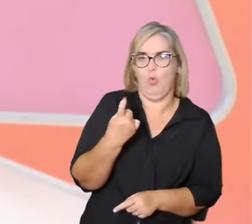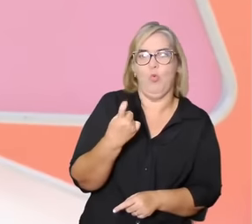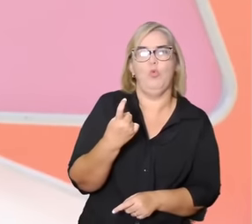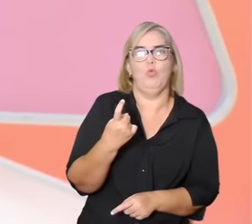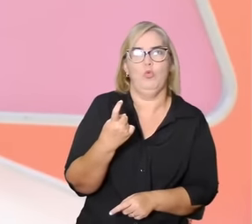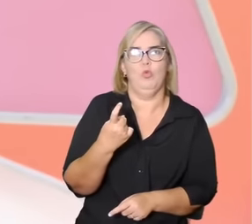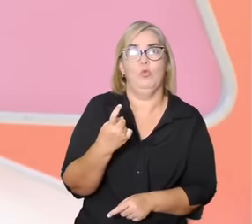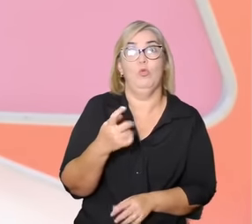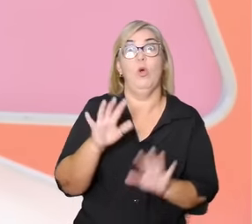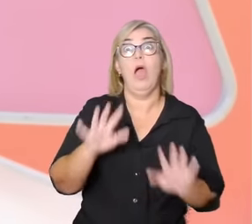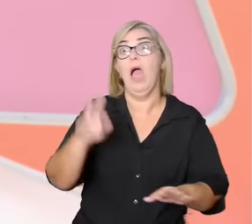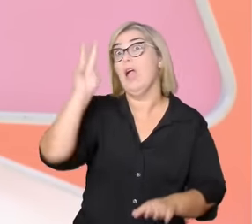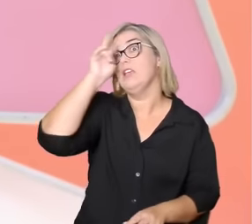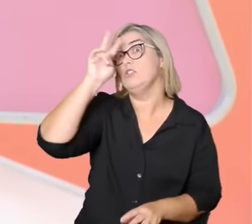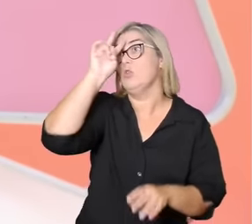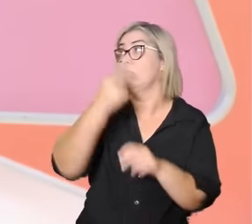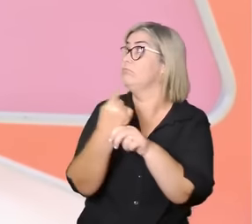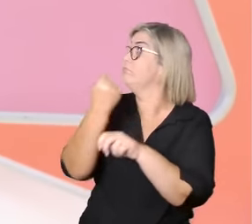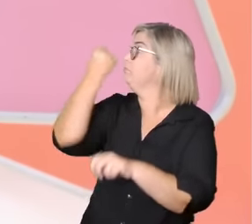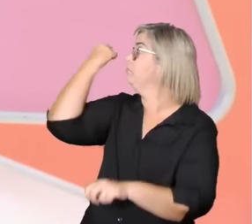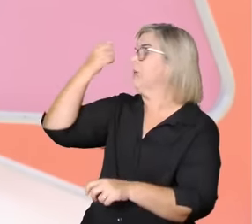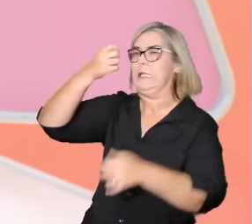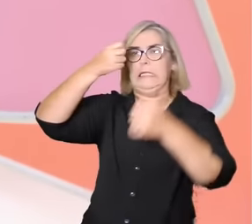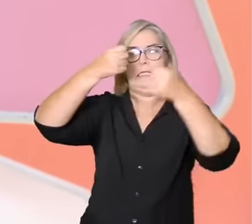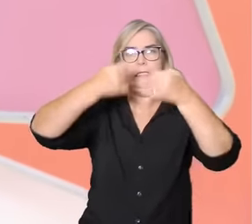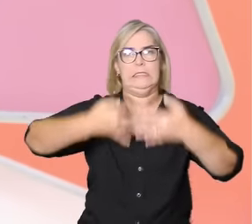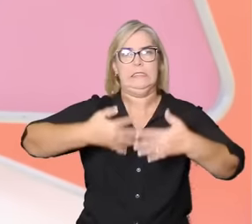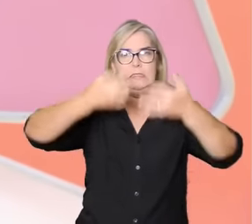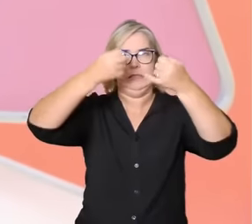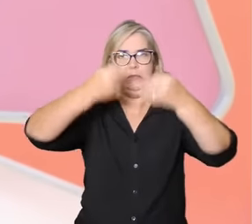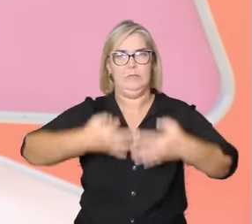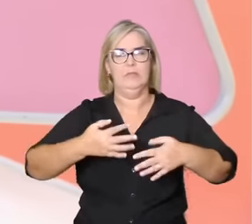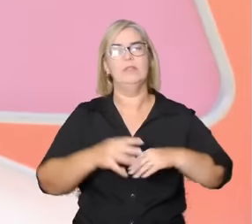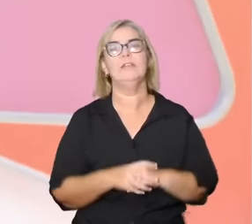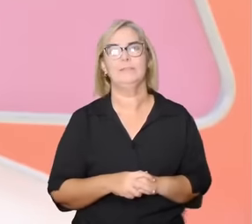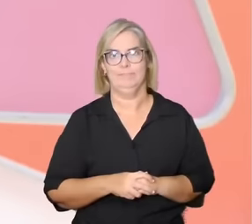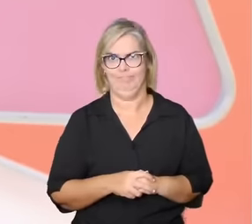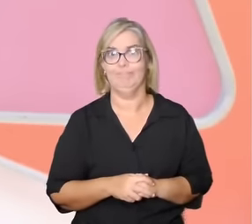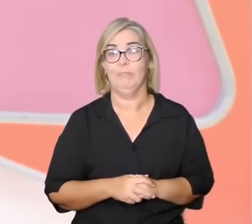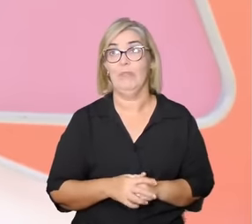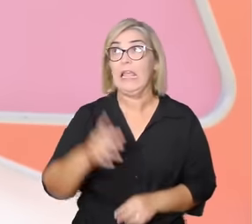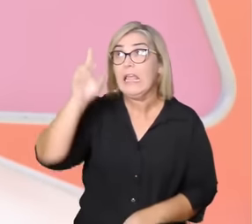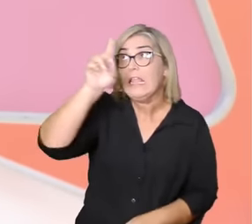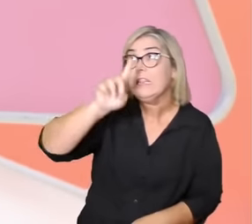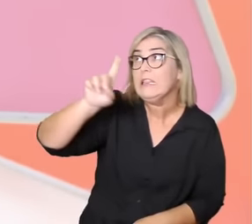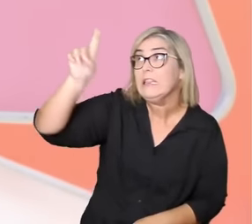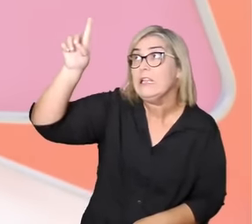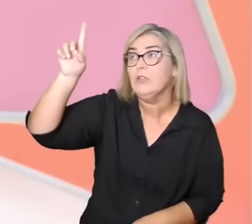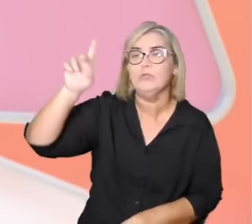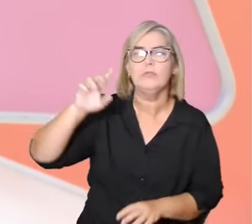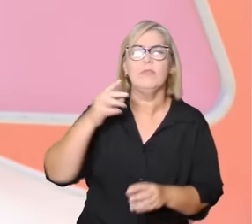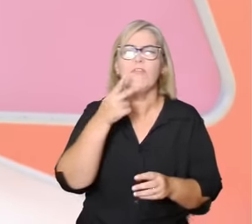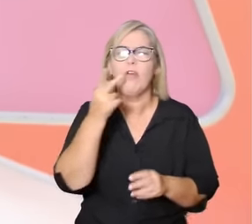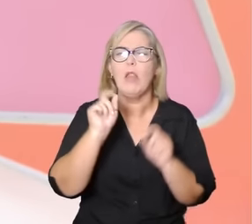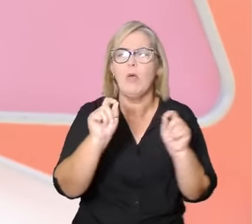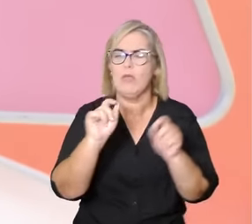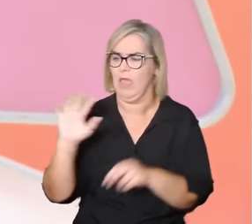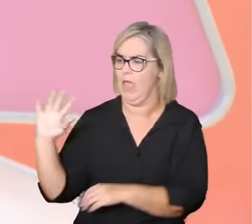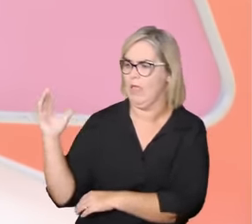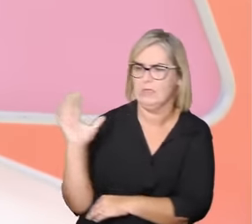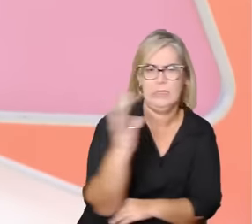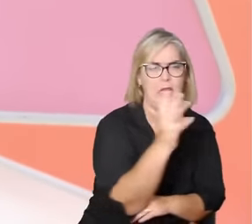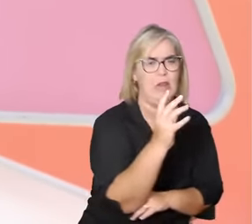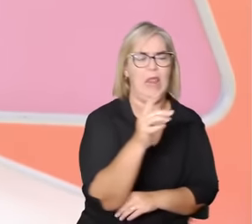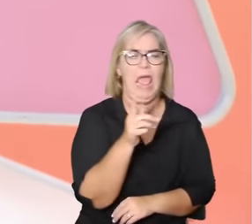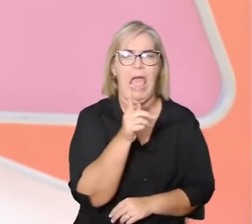históricos por verem as suas deusas e deuses até elementos da natureza como por exemplo a água a